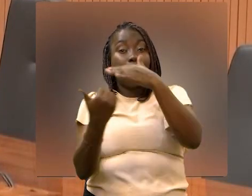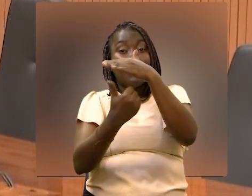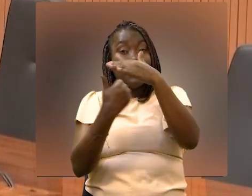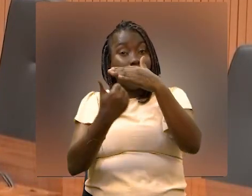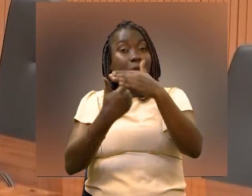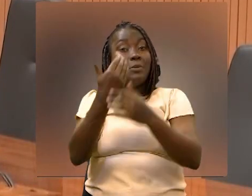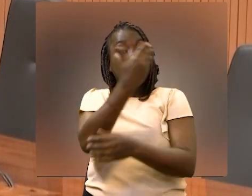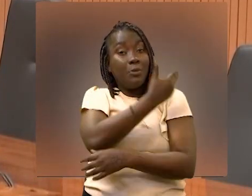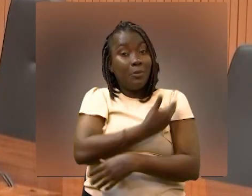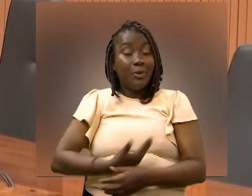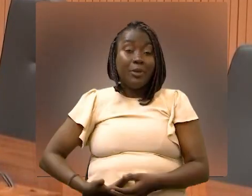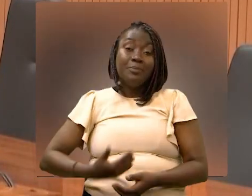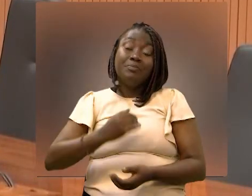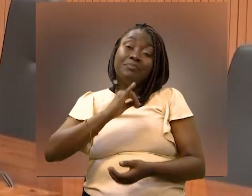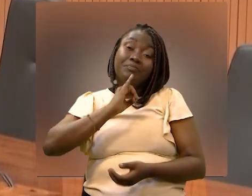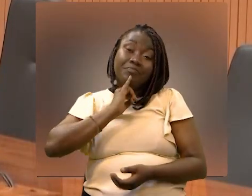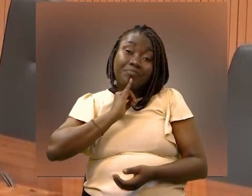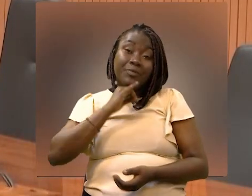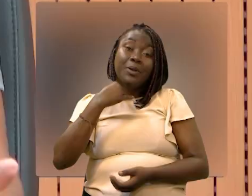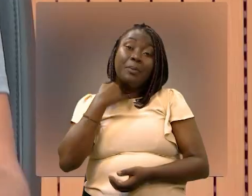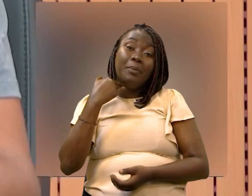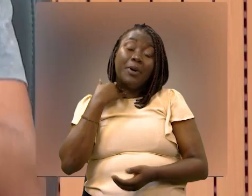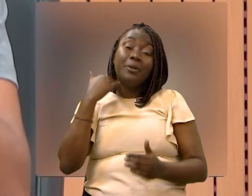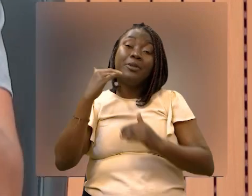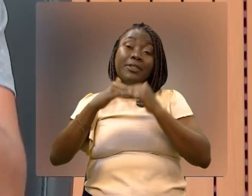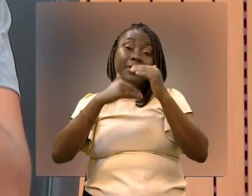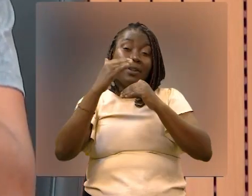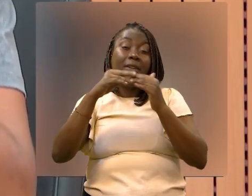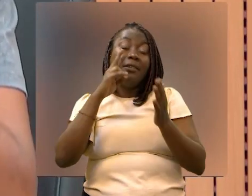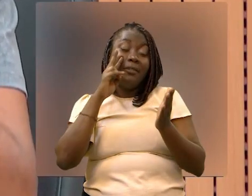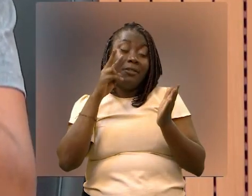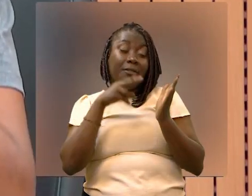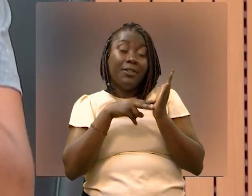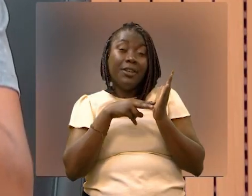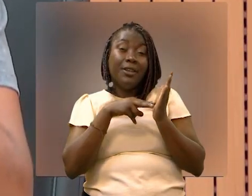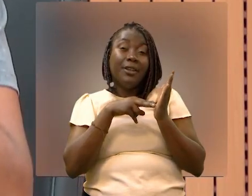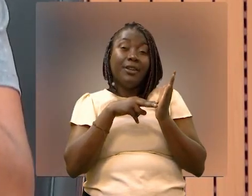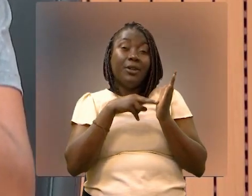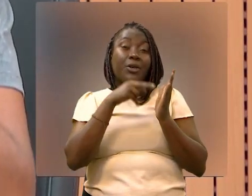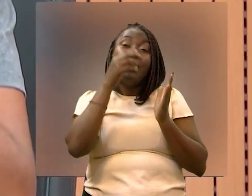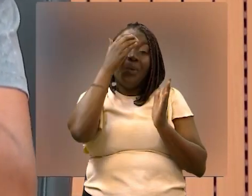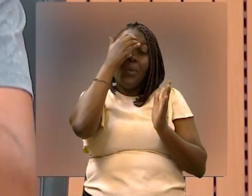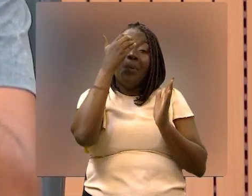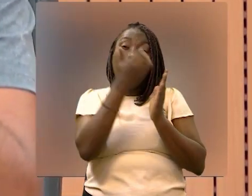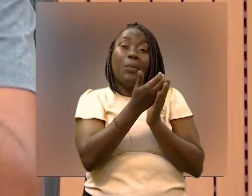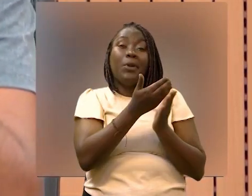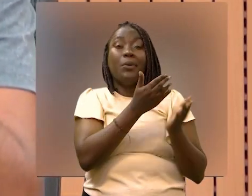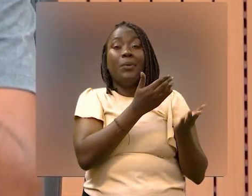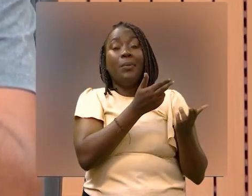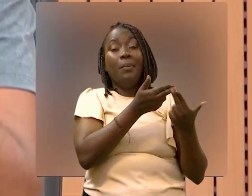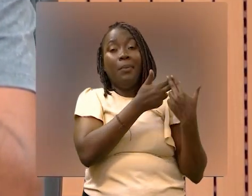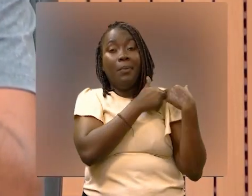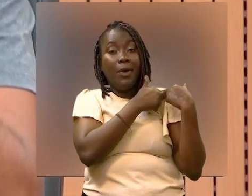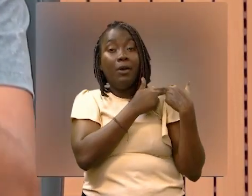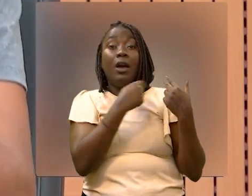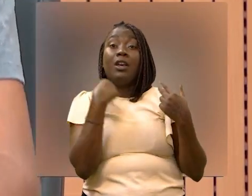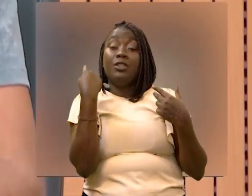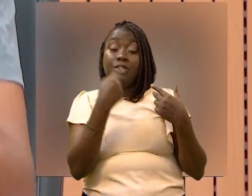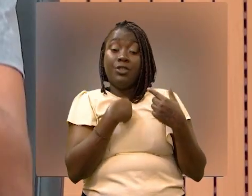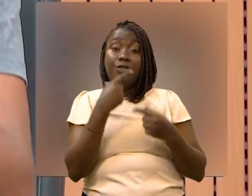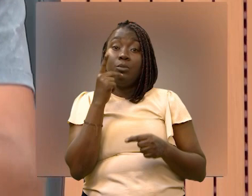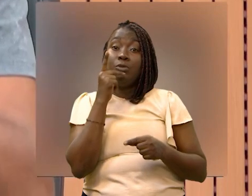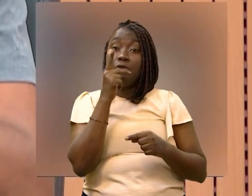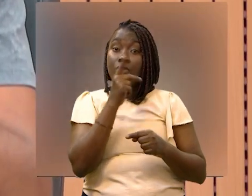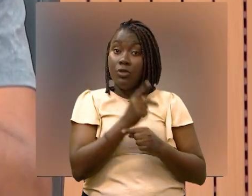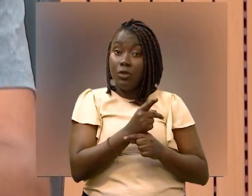das empresas públicas. Lamentavelmente o Banco de Desenvolvimento a gente vê cumprindo esse papel. O que a gente